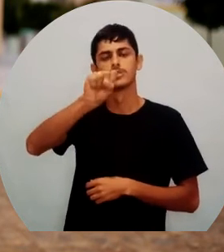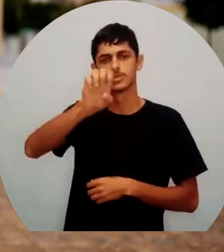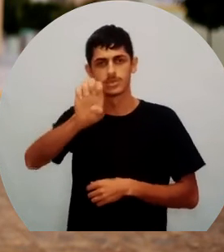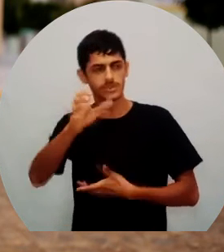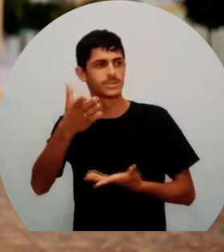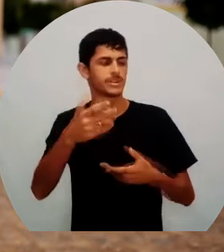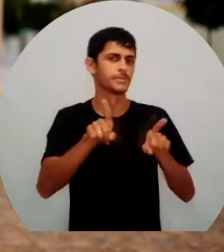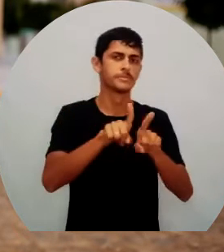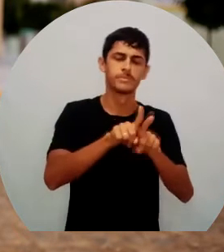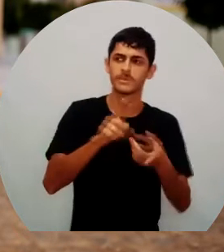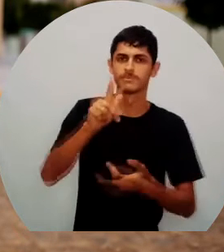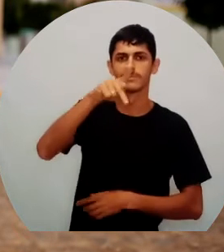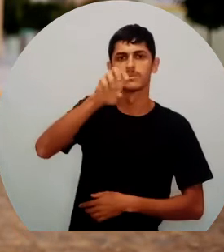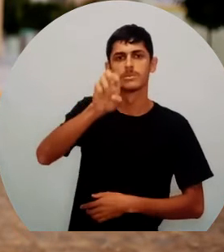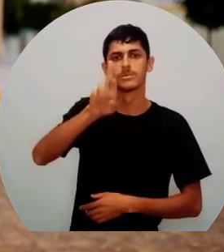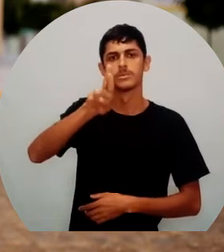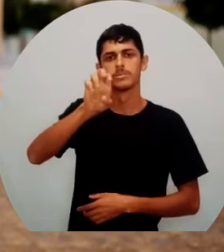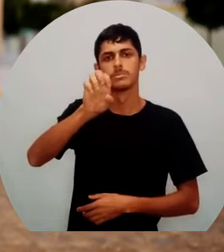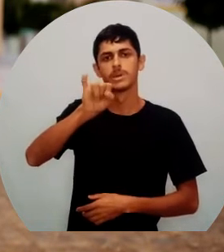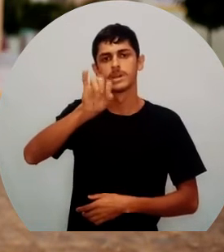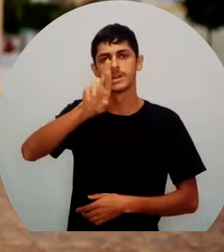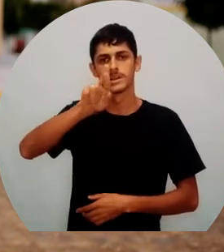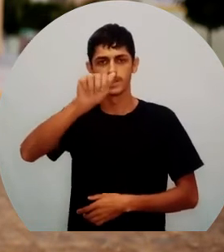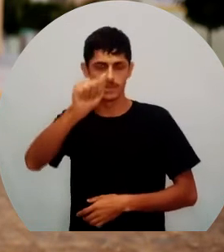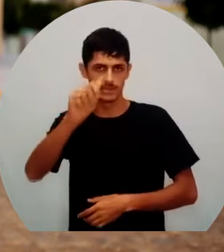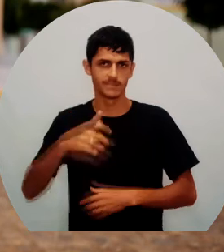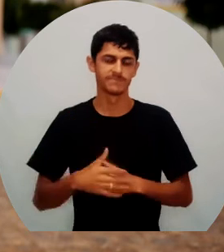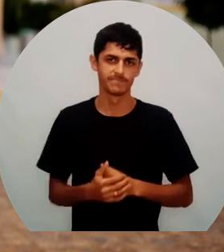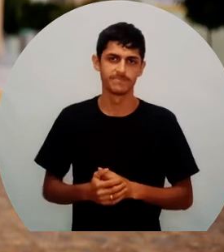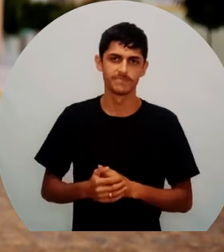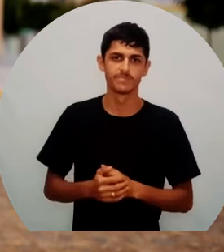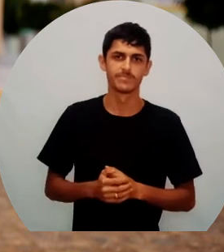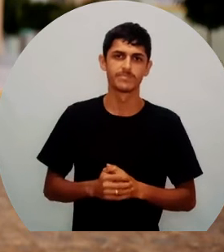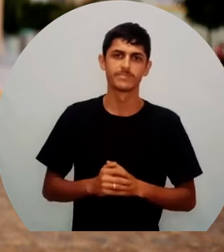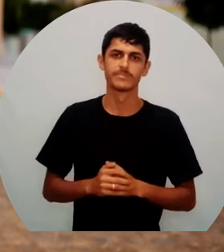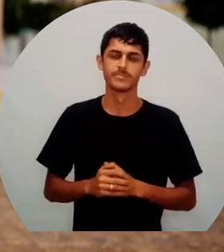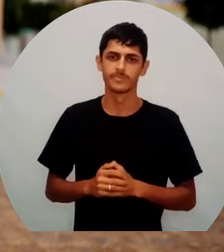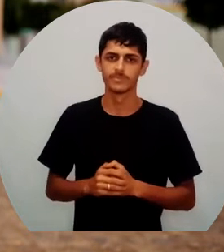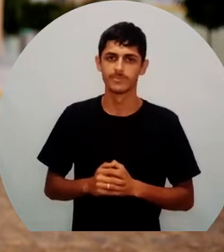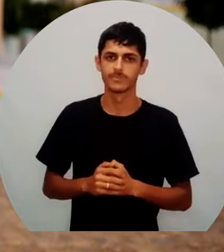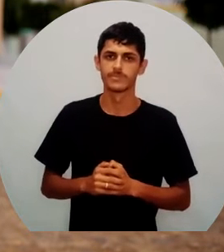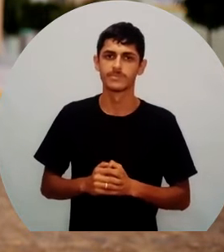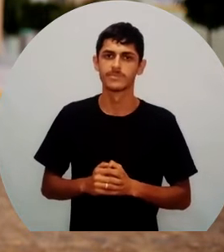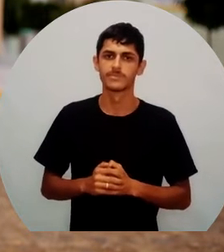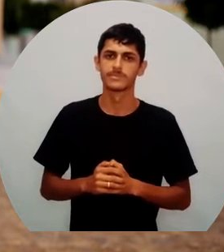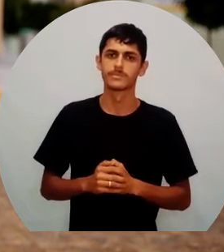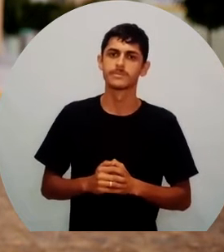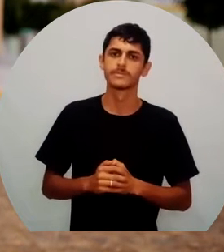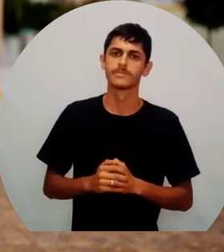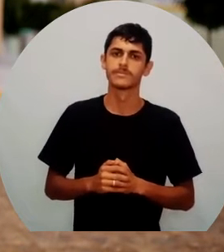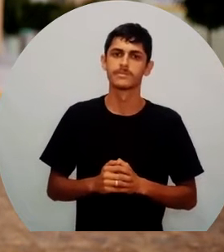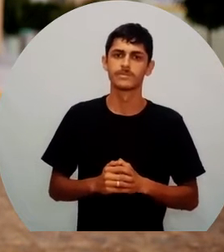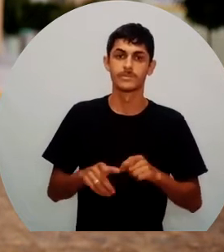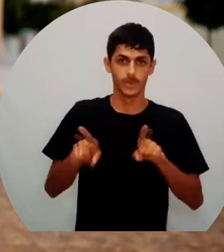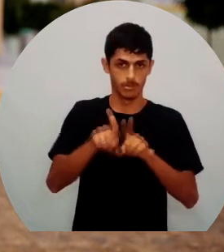Clemente, né? Temos também Tito Sinés Aragão, que foi o idealizador do cruzeiro, lá da serra, o